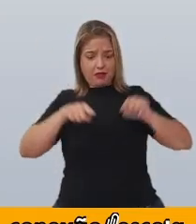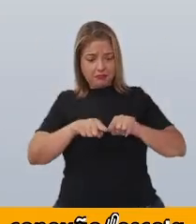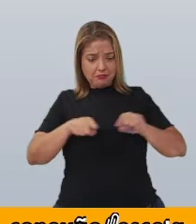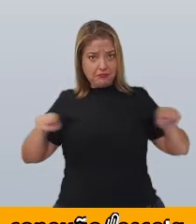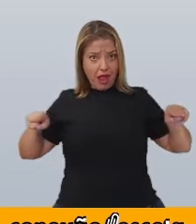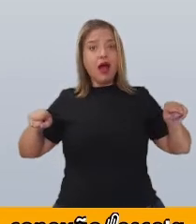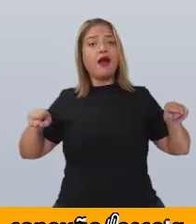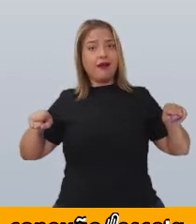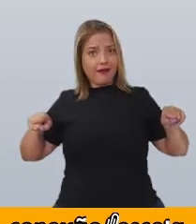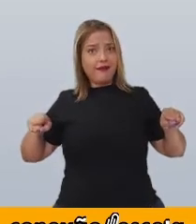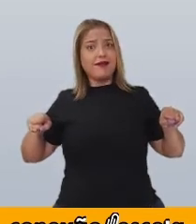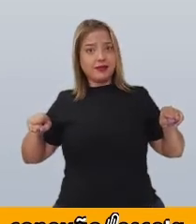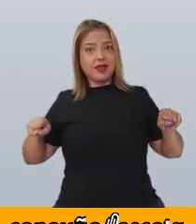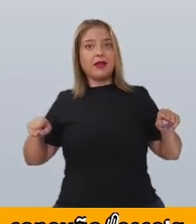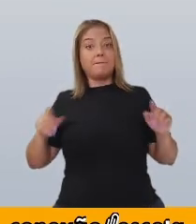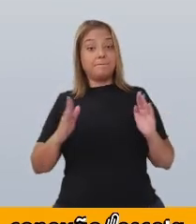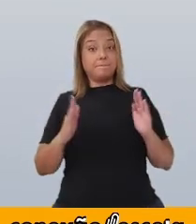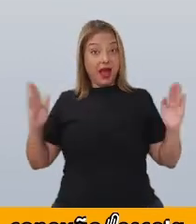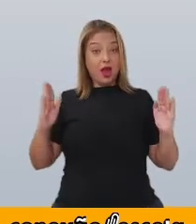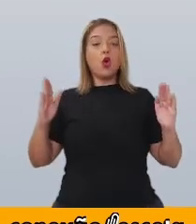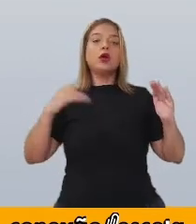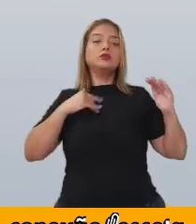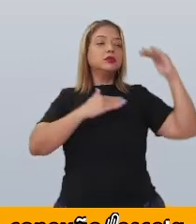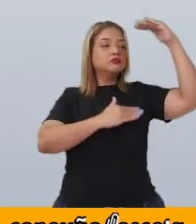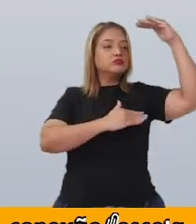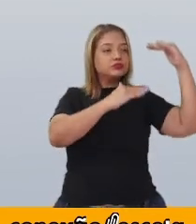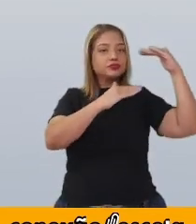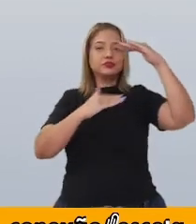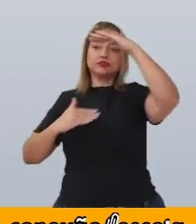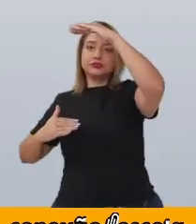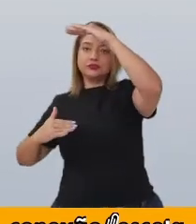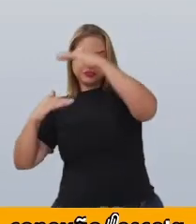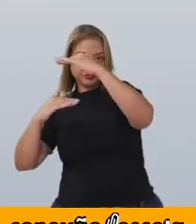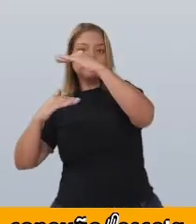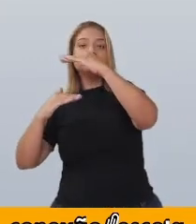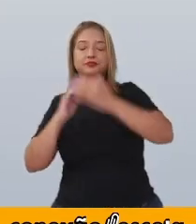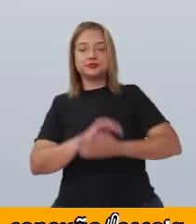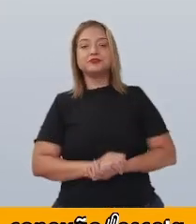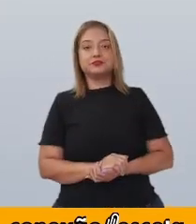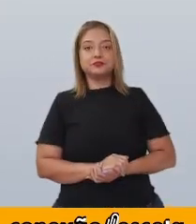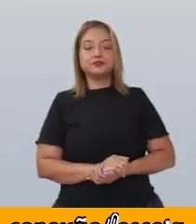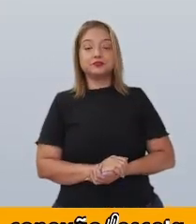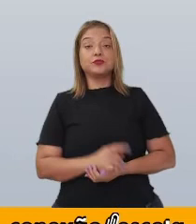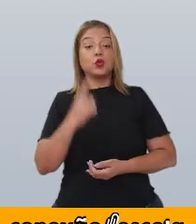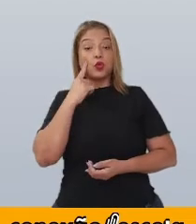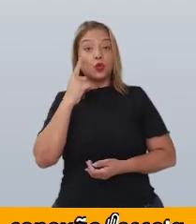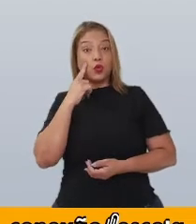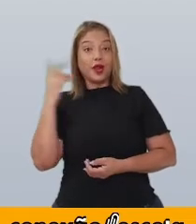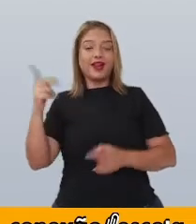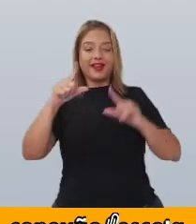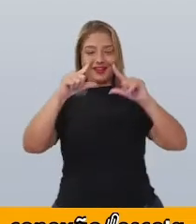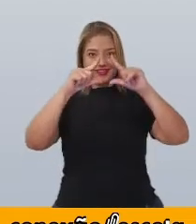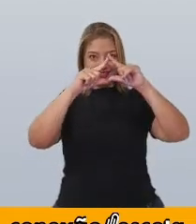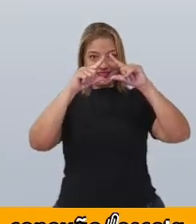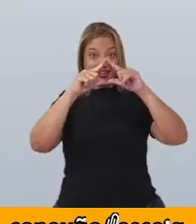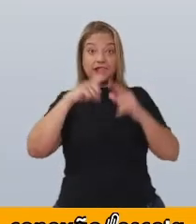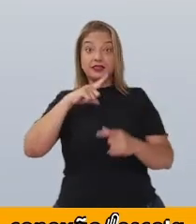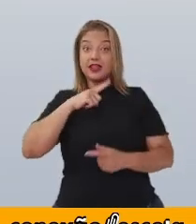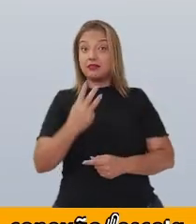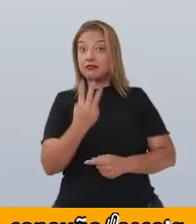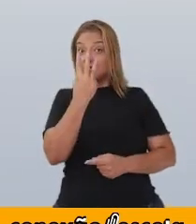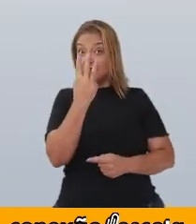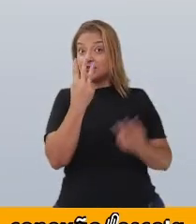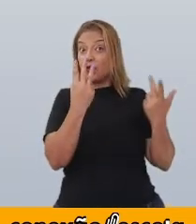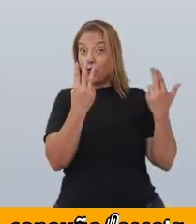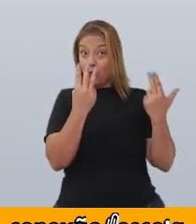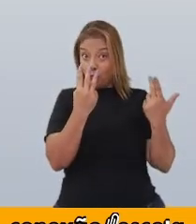dois lados menores. Lembra? O triângulo, três lados iguais. Mas podemos